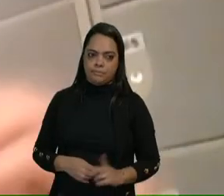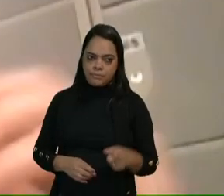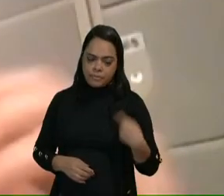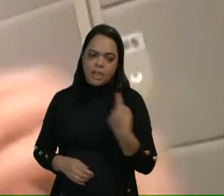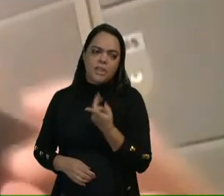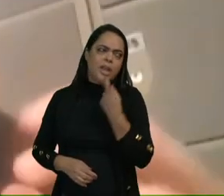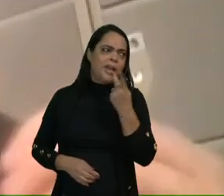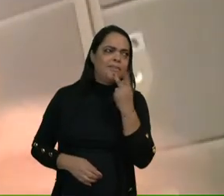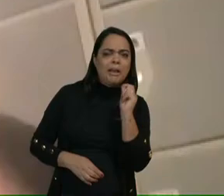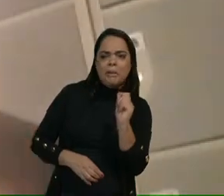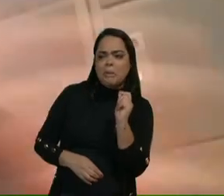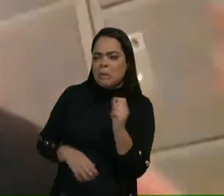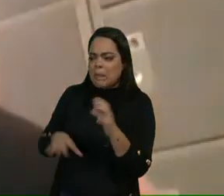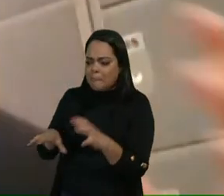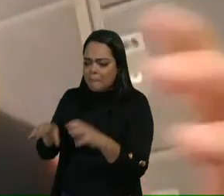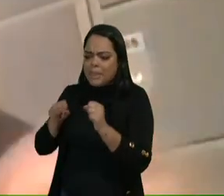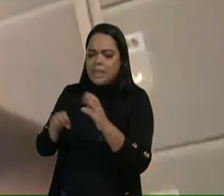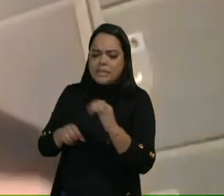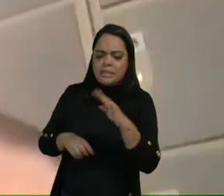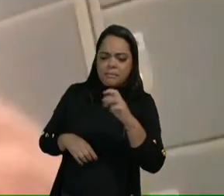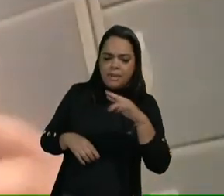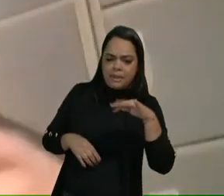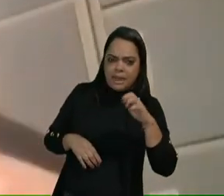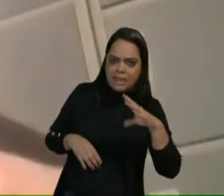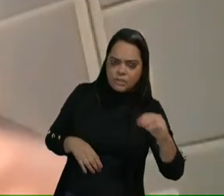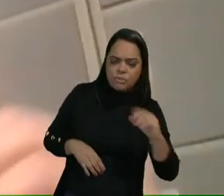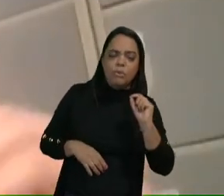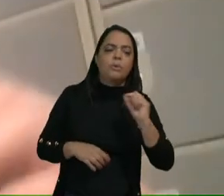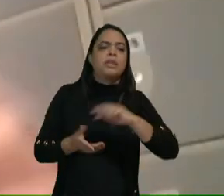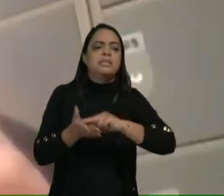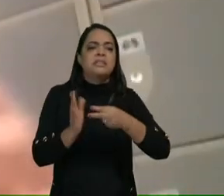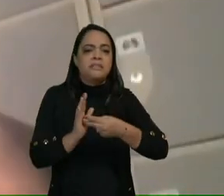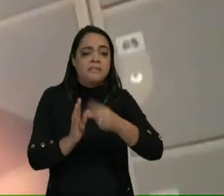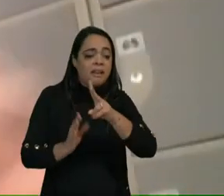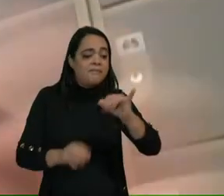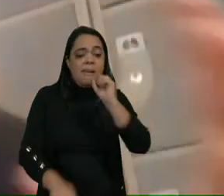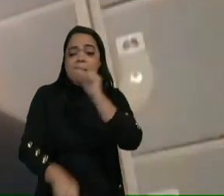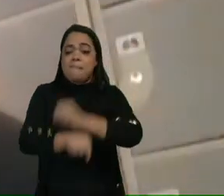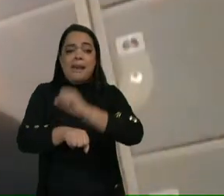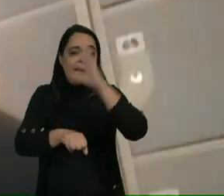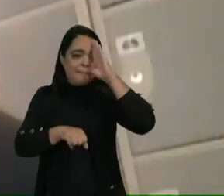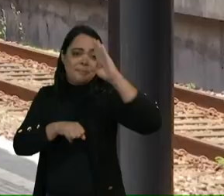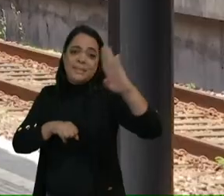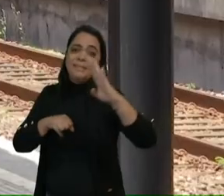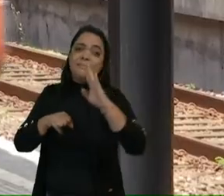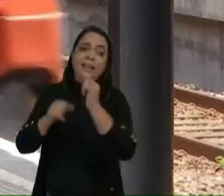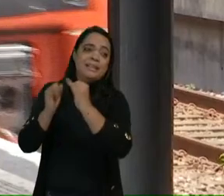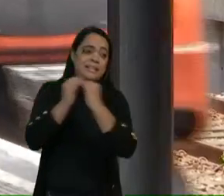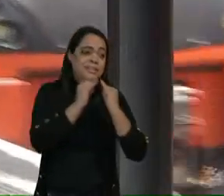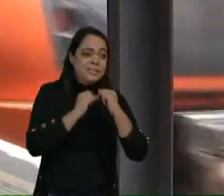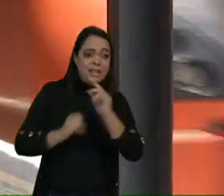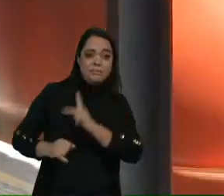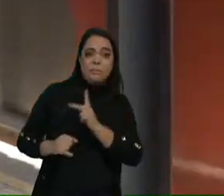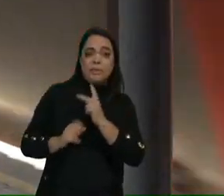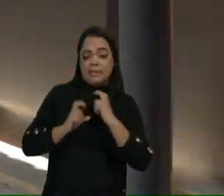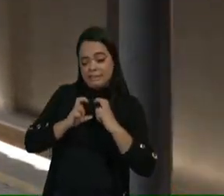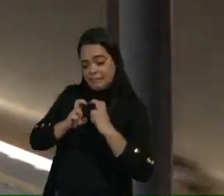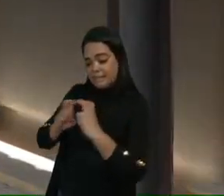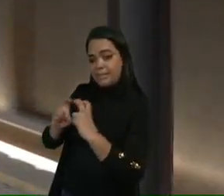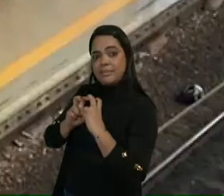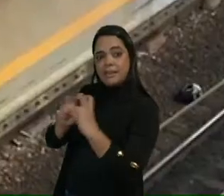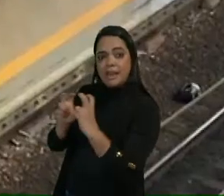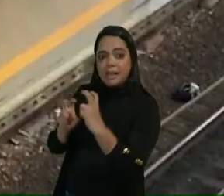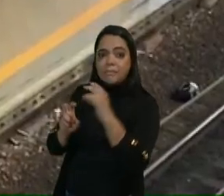de uma invasão cibernética a nível catastrófico, a gente está falando de uma invasão que vai parar as principais utilidades públicas. Linhas de trem, por exemplo, serviços